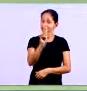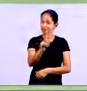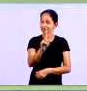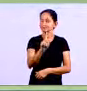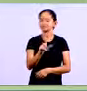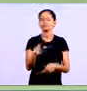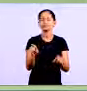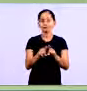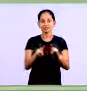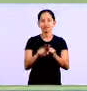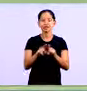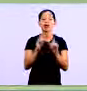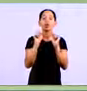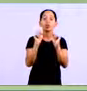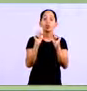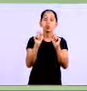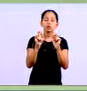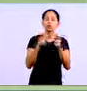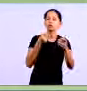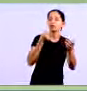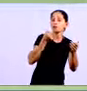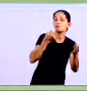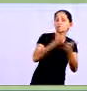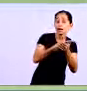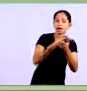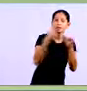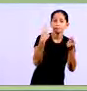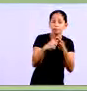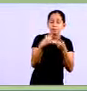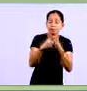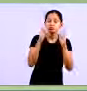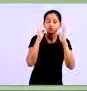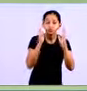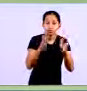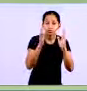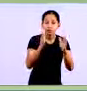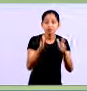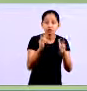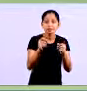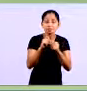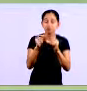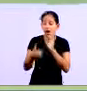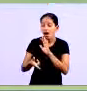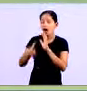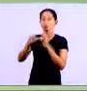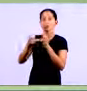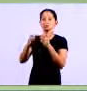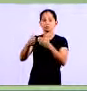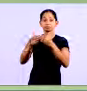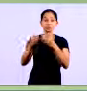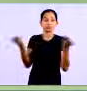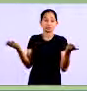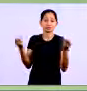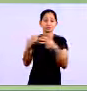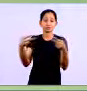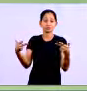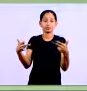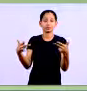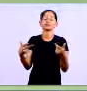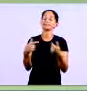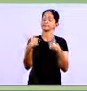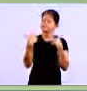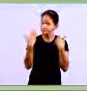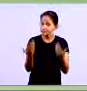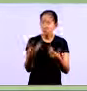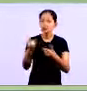partes do processo de produção dentro da organização. Se é uma organização mercantil, se é um comércio, ela tem um peso maior